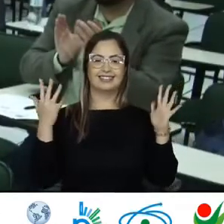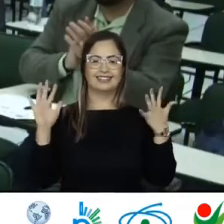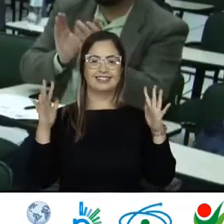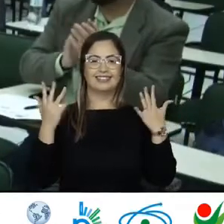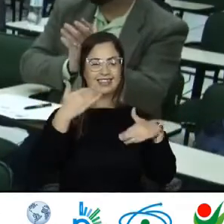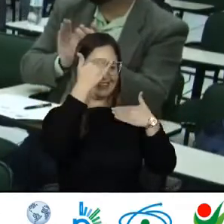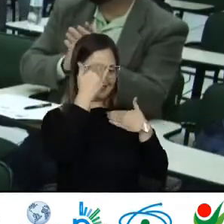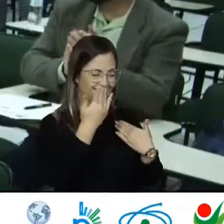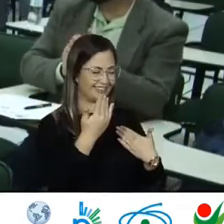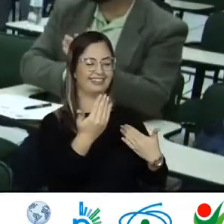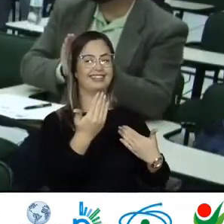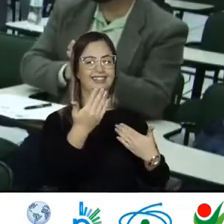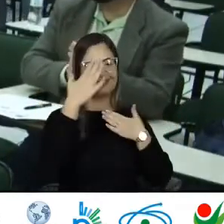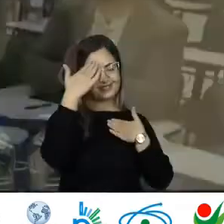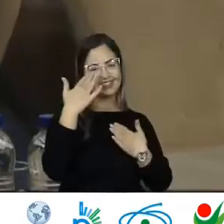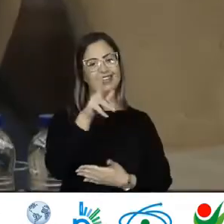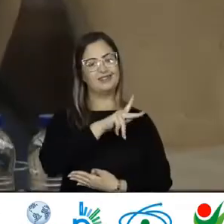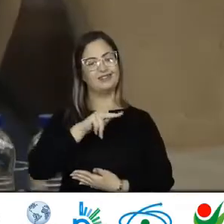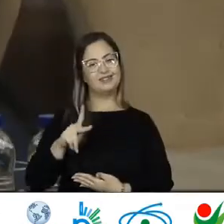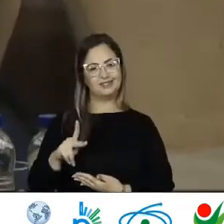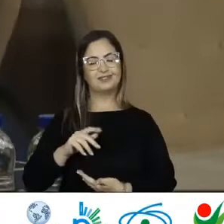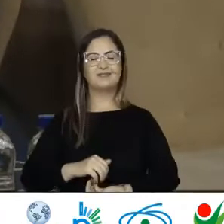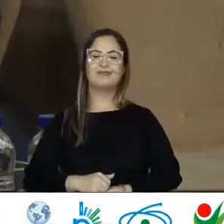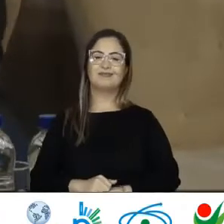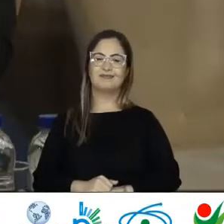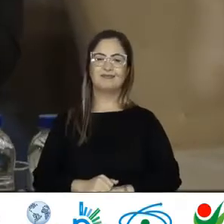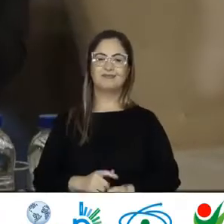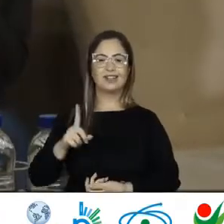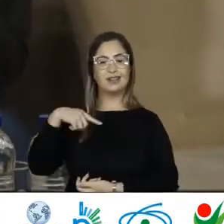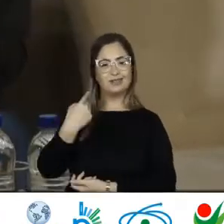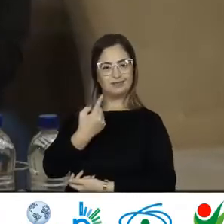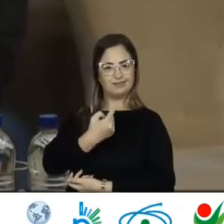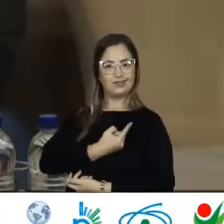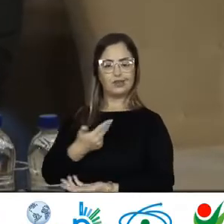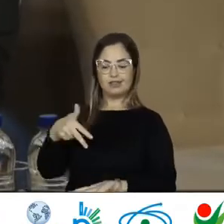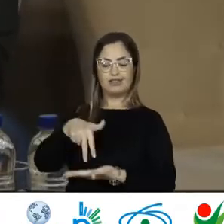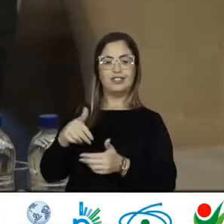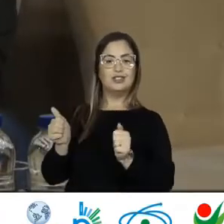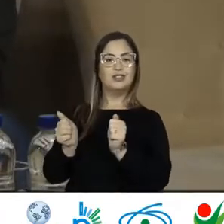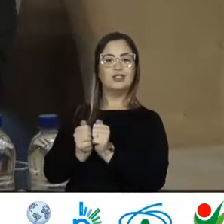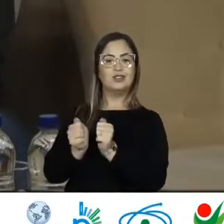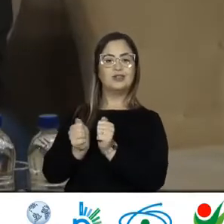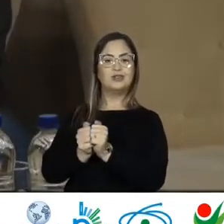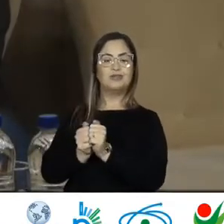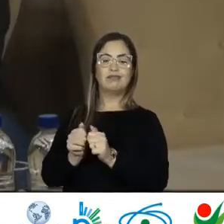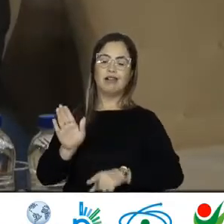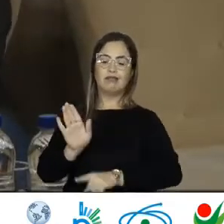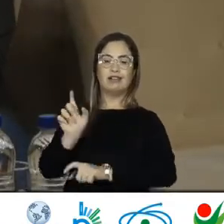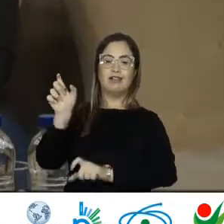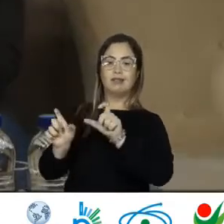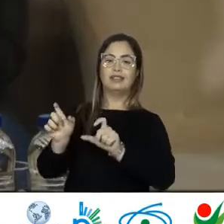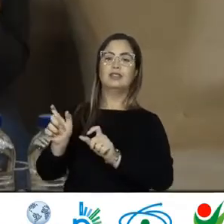Obrigada Obrigada professora Gladir A gente está aqui também Por aqueles que precisam De uma